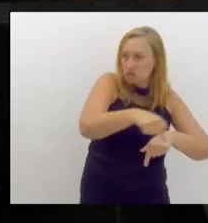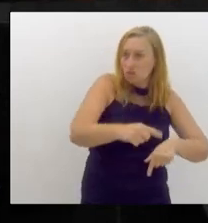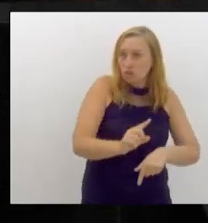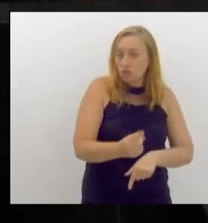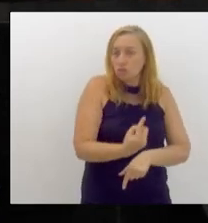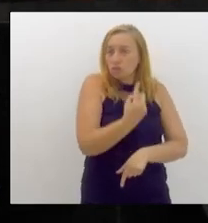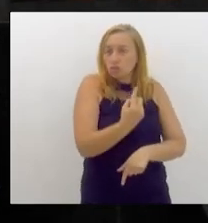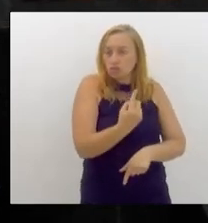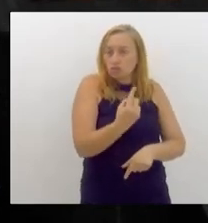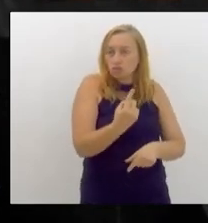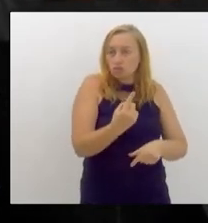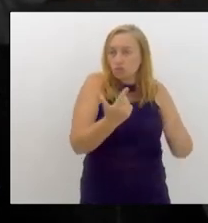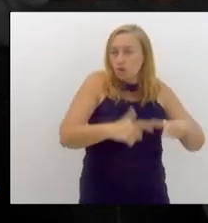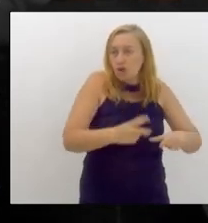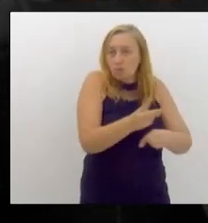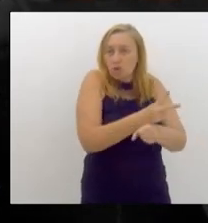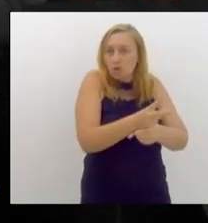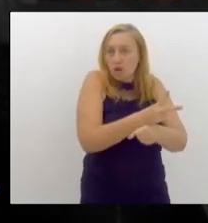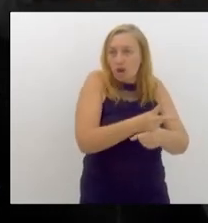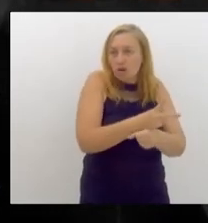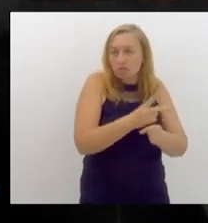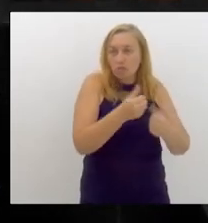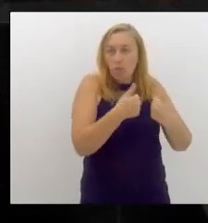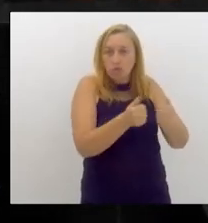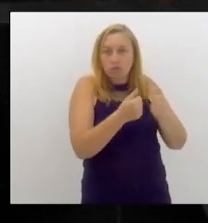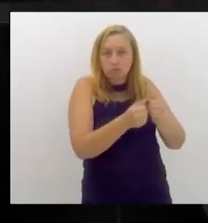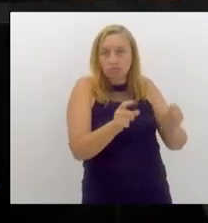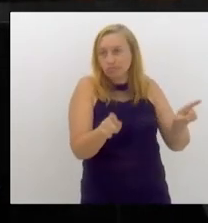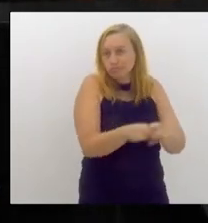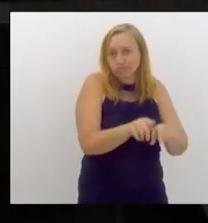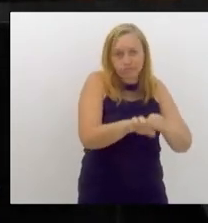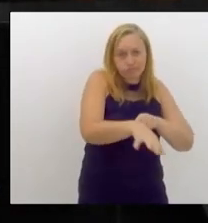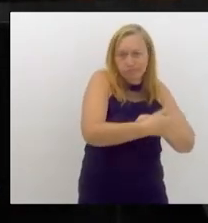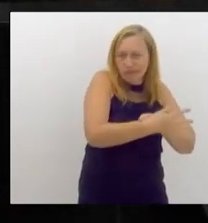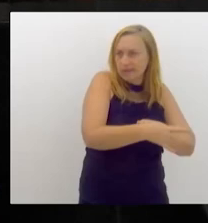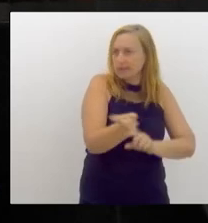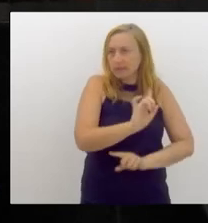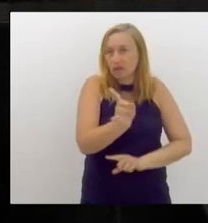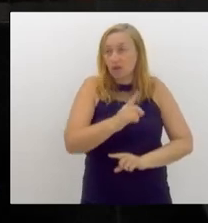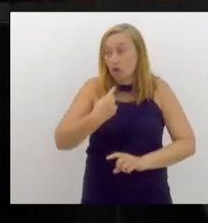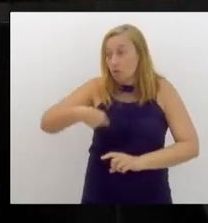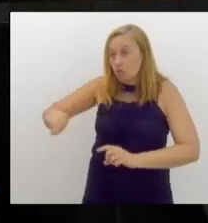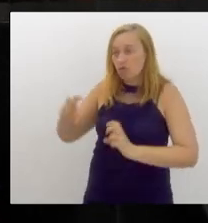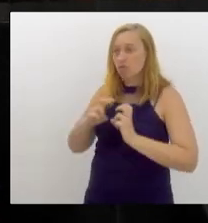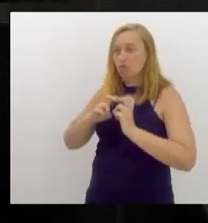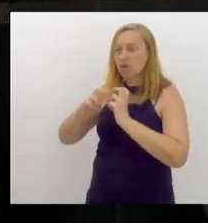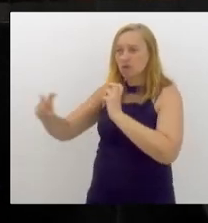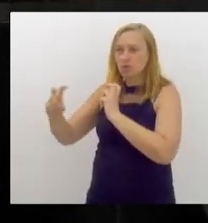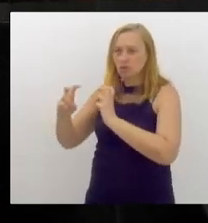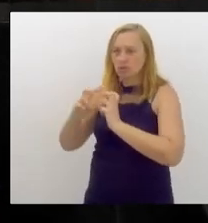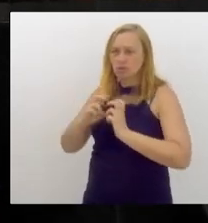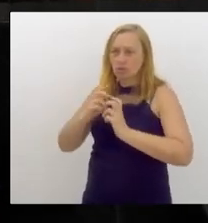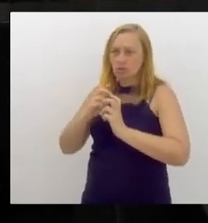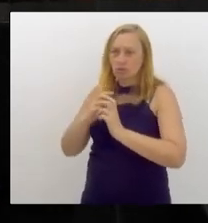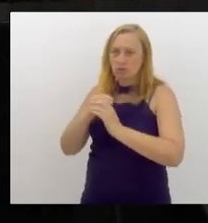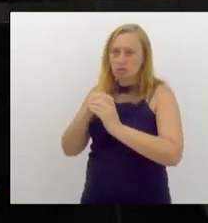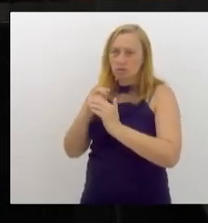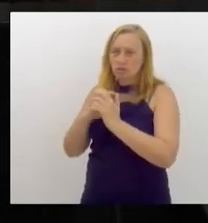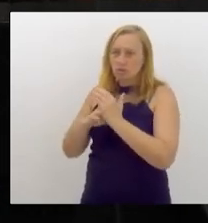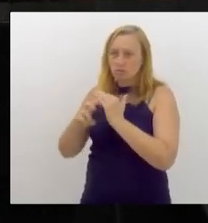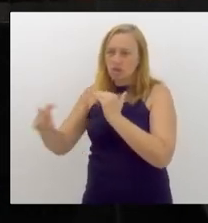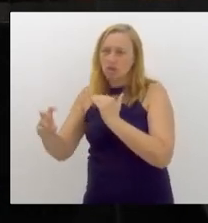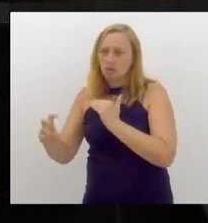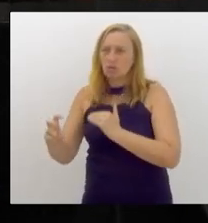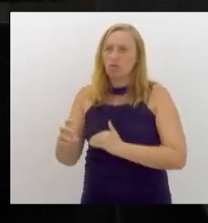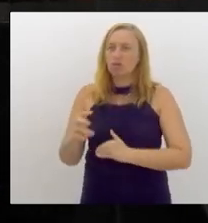que eu não vou procurar é ônibus nem táxi. Fui para o metrô da Carioca. Cheguei